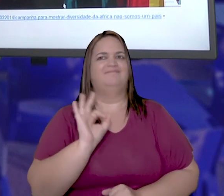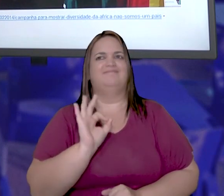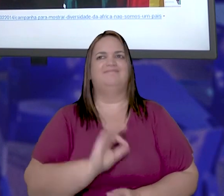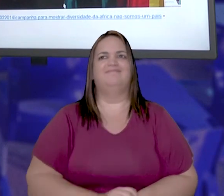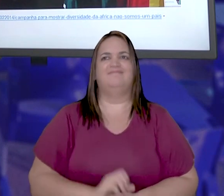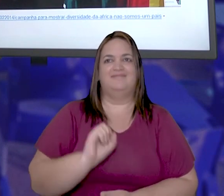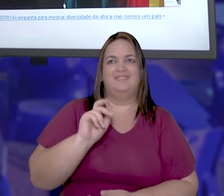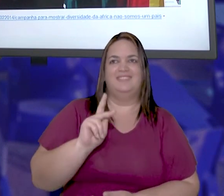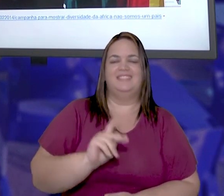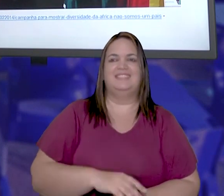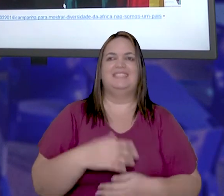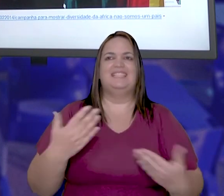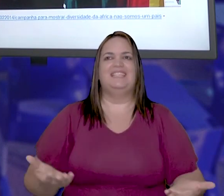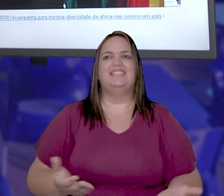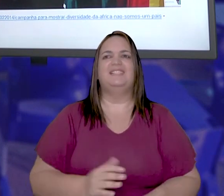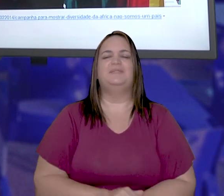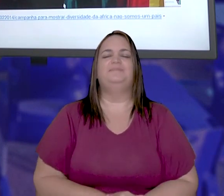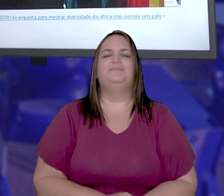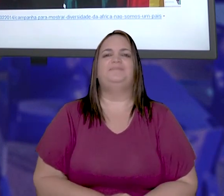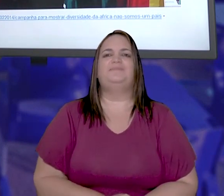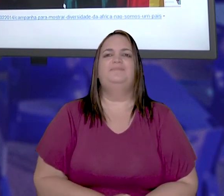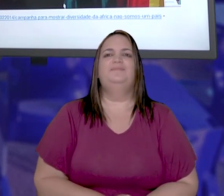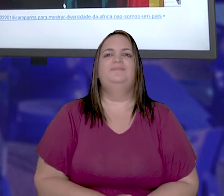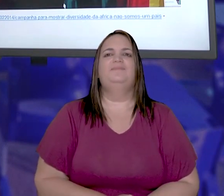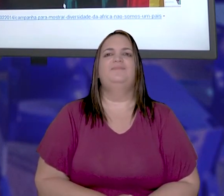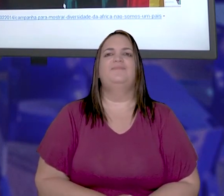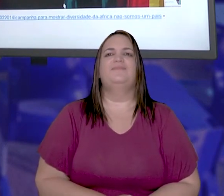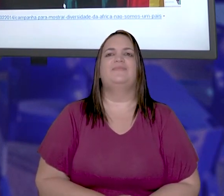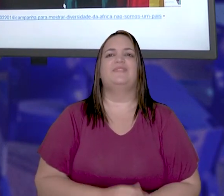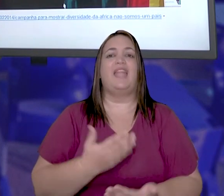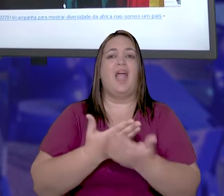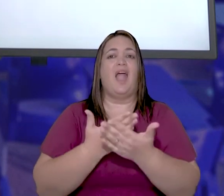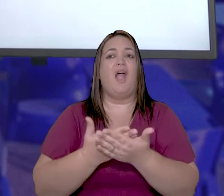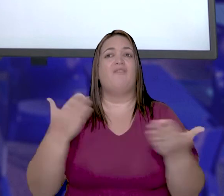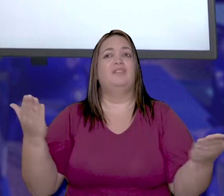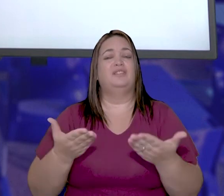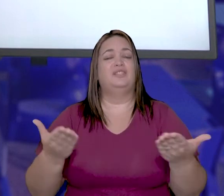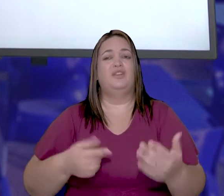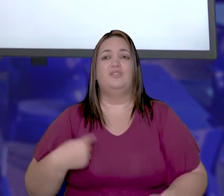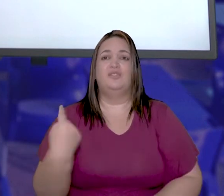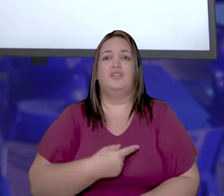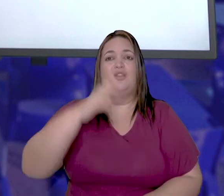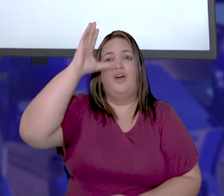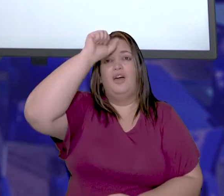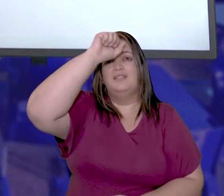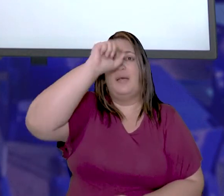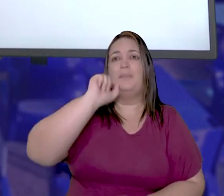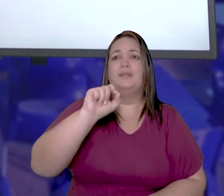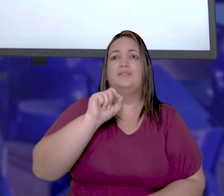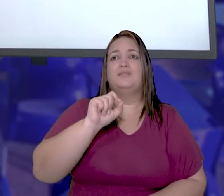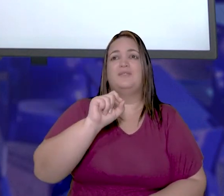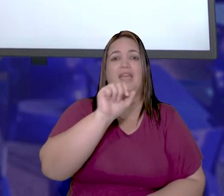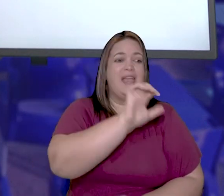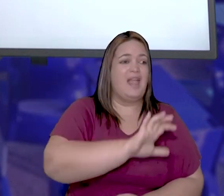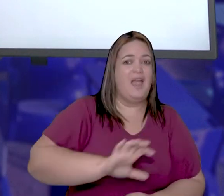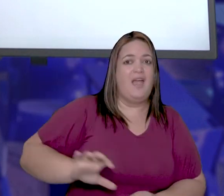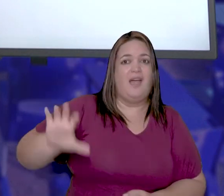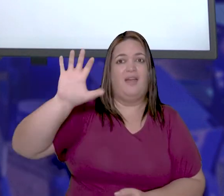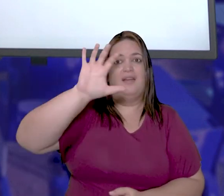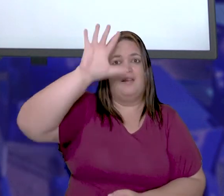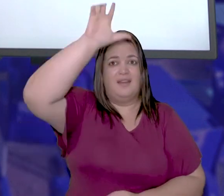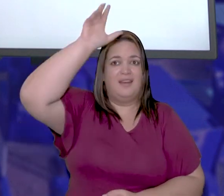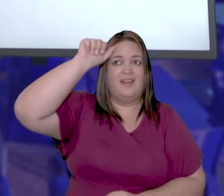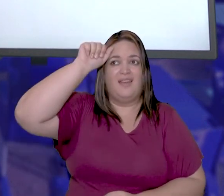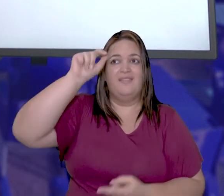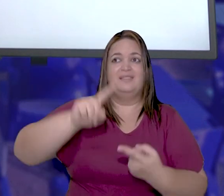Africano não é uma língua. Certo? Pois bem, meus queridos, na